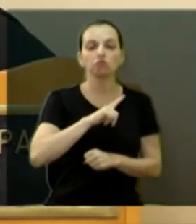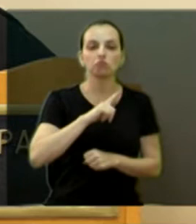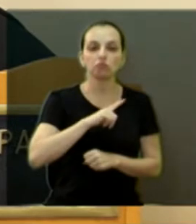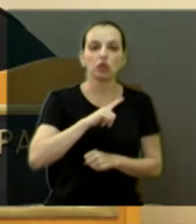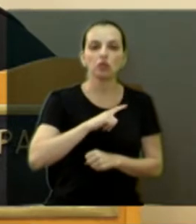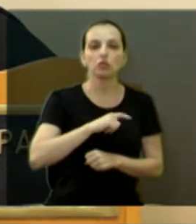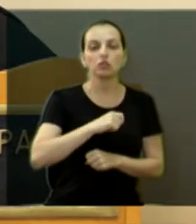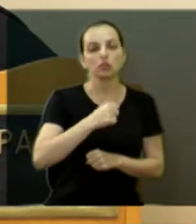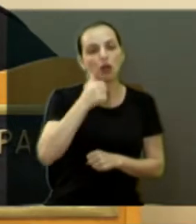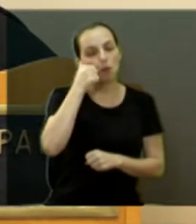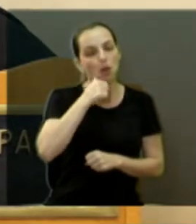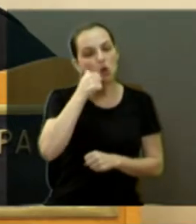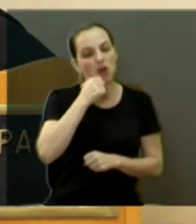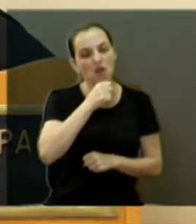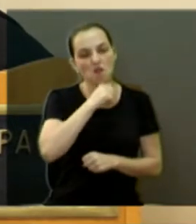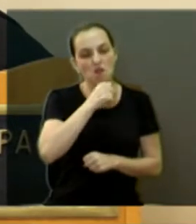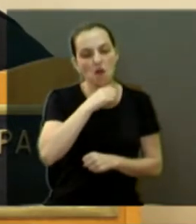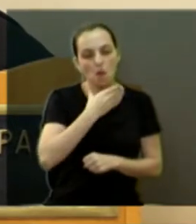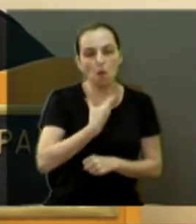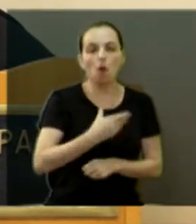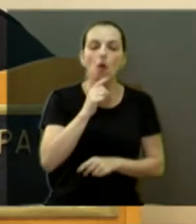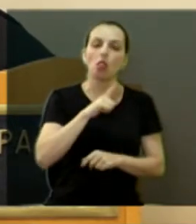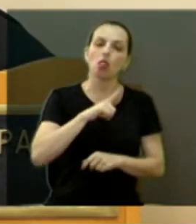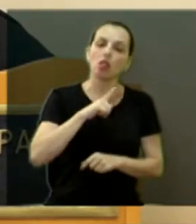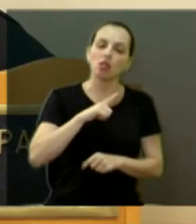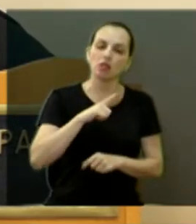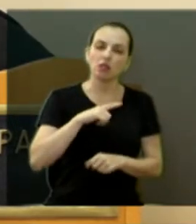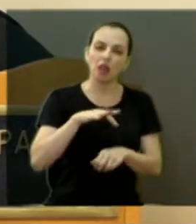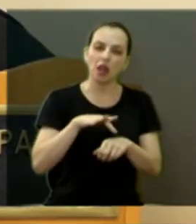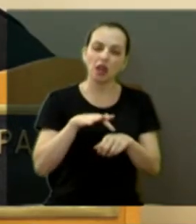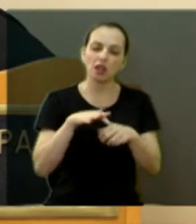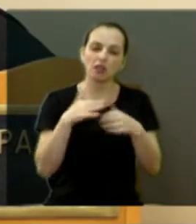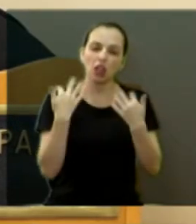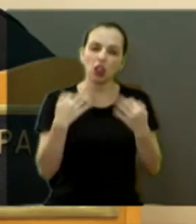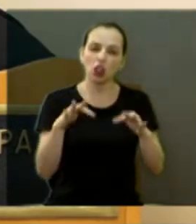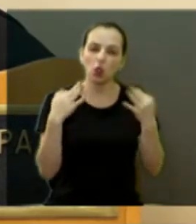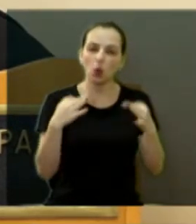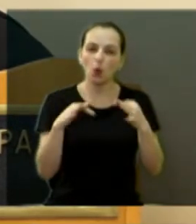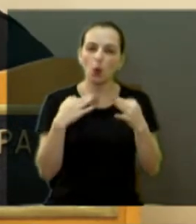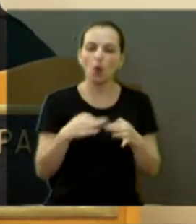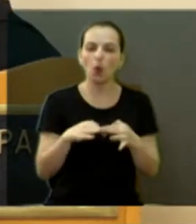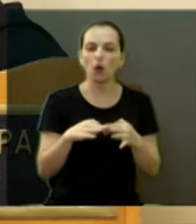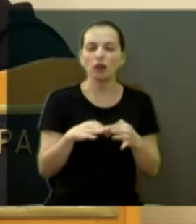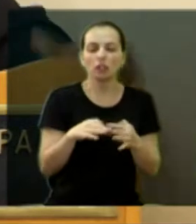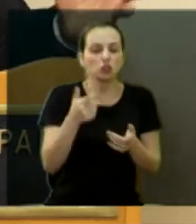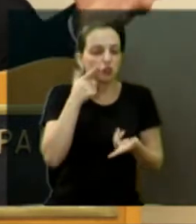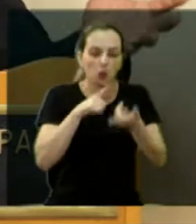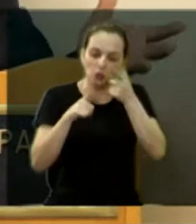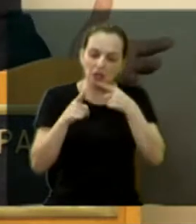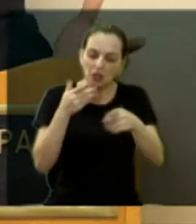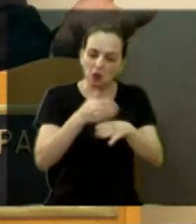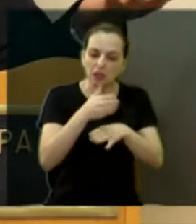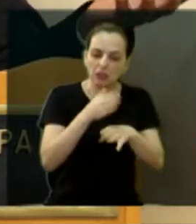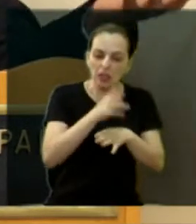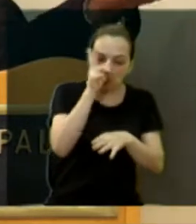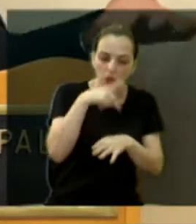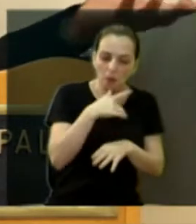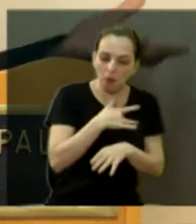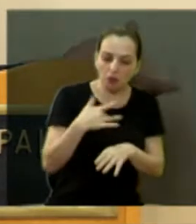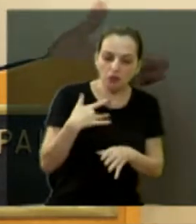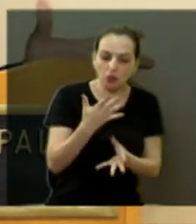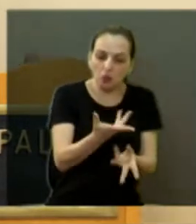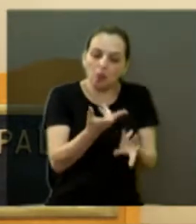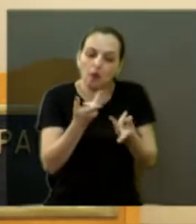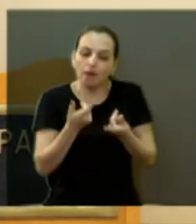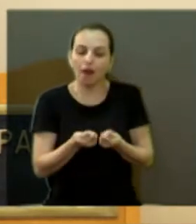uma idosa que com uma dor na perna, que eu já falei aqui, não tem condição de buscar esse remédio. E, atualmente, também o financeiro, muitas vezes, não tem nenhum dinheiro